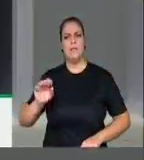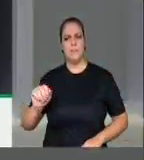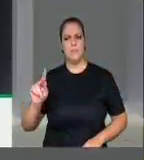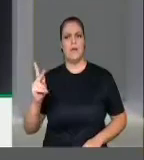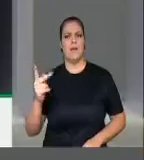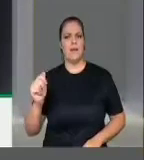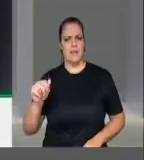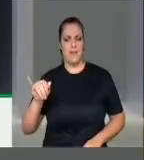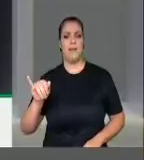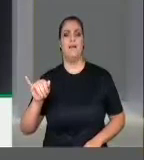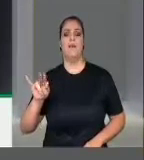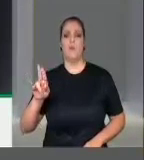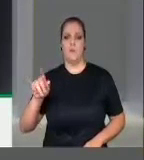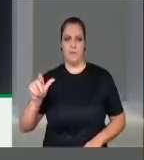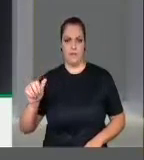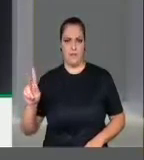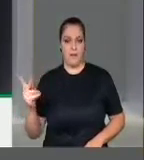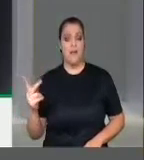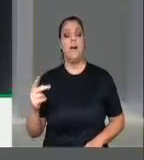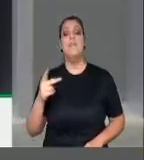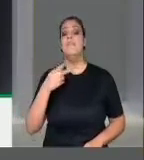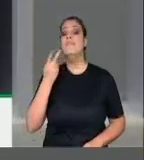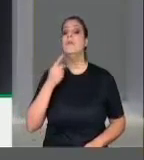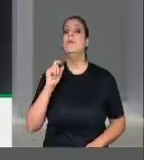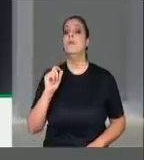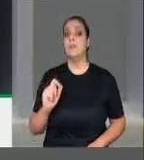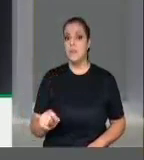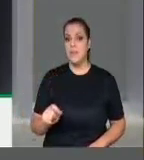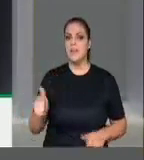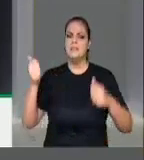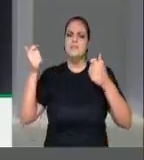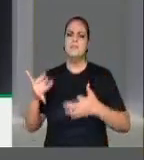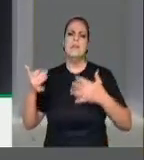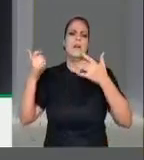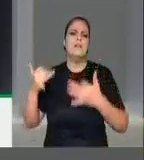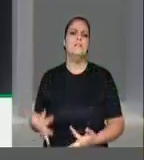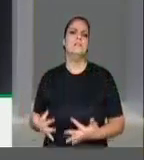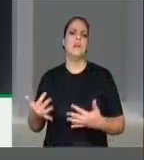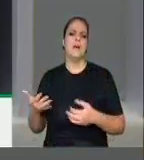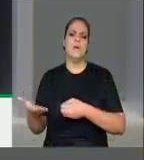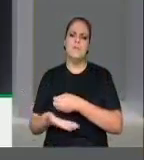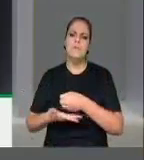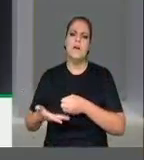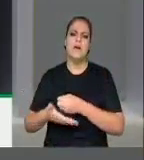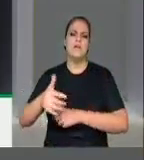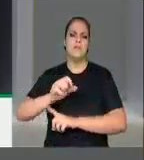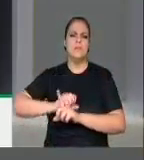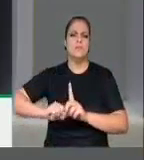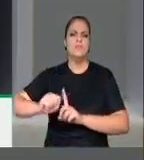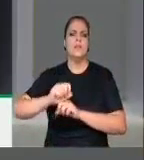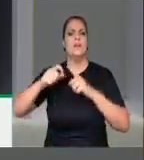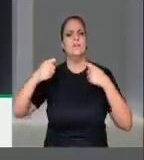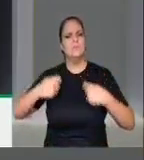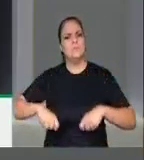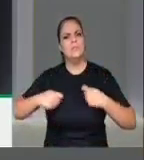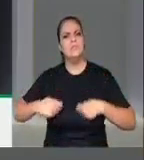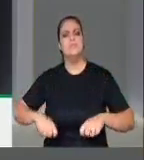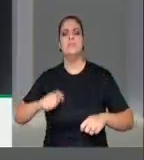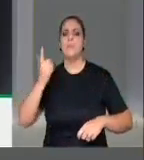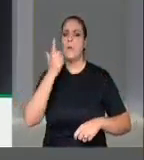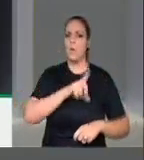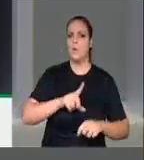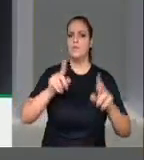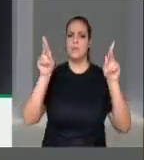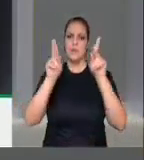Barraulá delineou e explanou os princípios sociais que devem reger um estado de